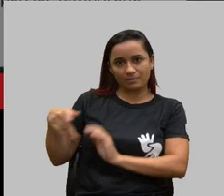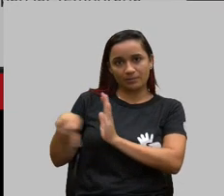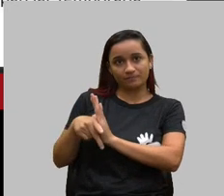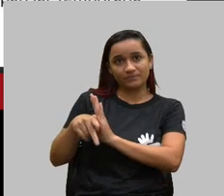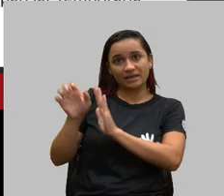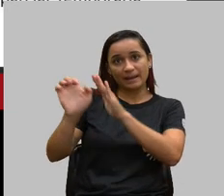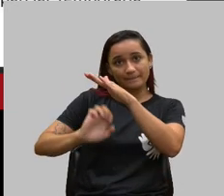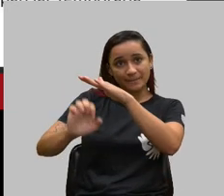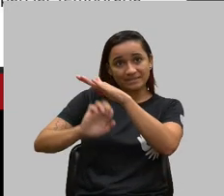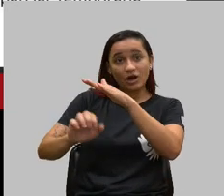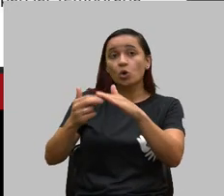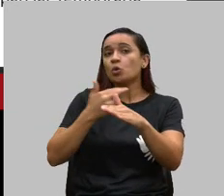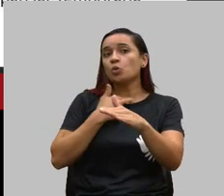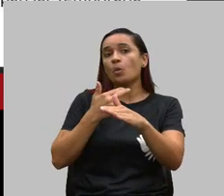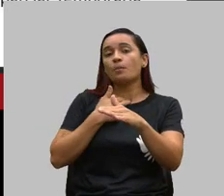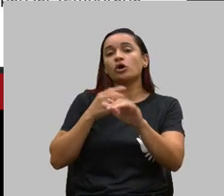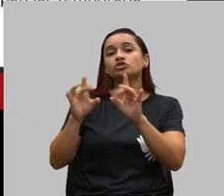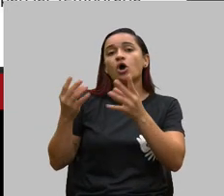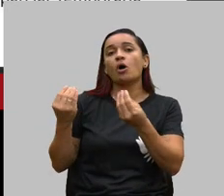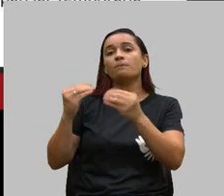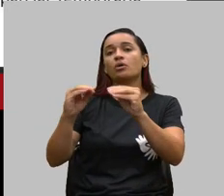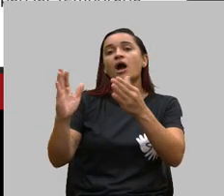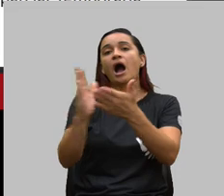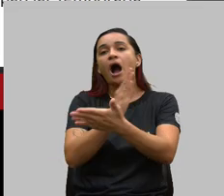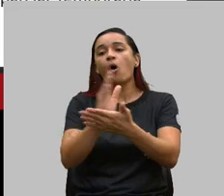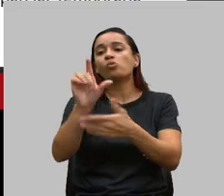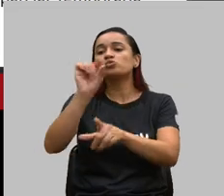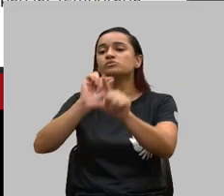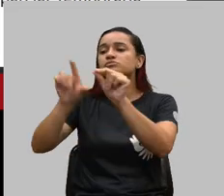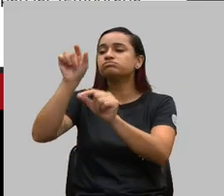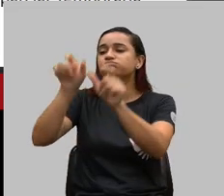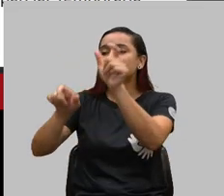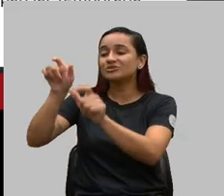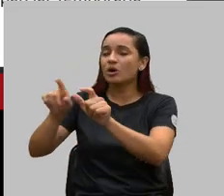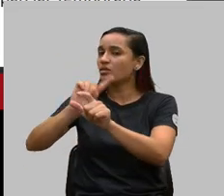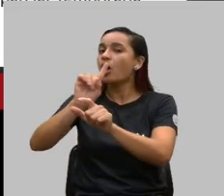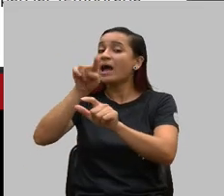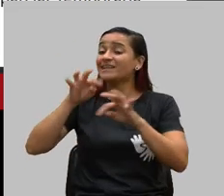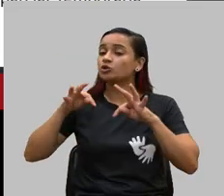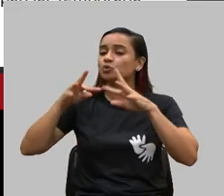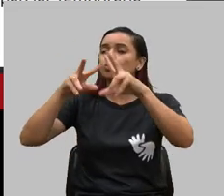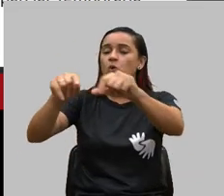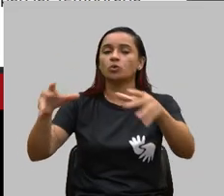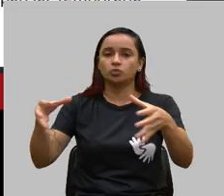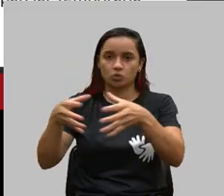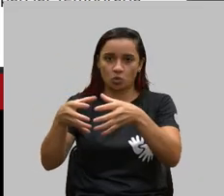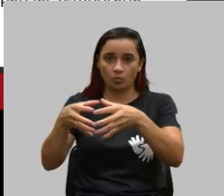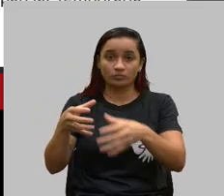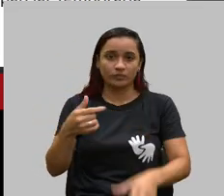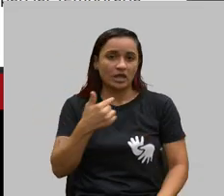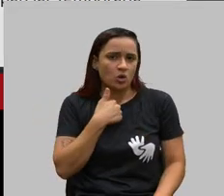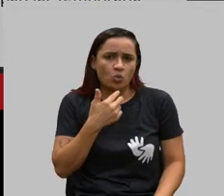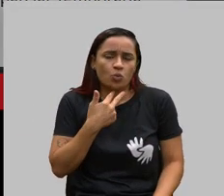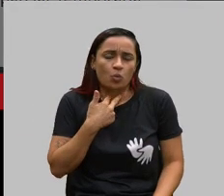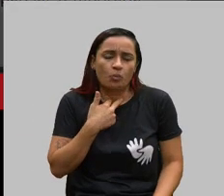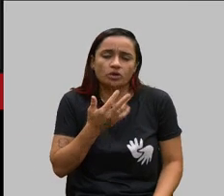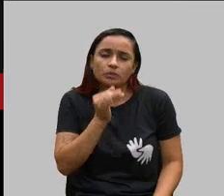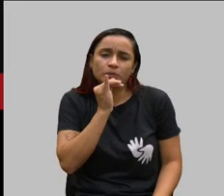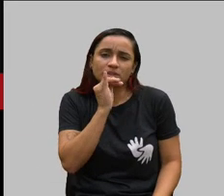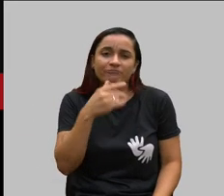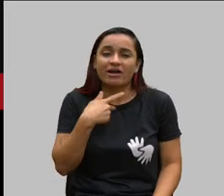a alguns membros mas também a totalidade do grupo então eu não posso dizer olha eu não vou